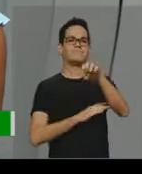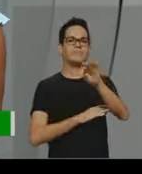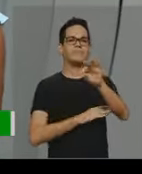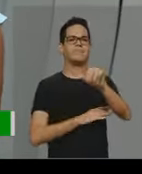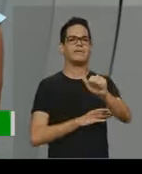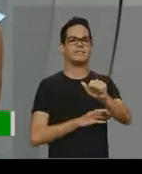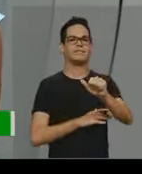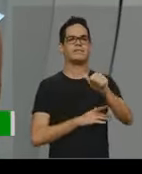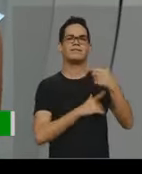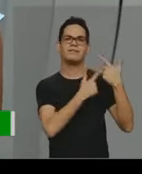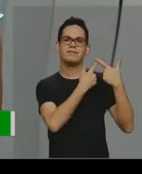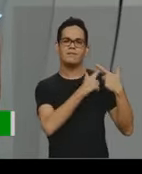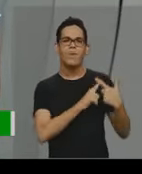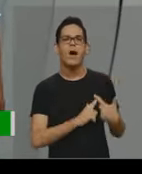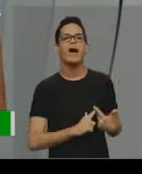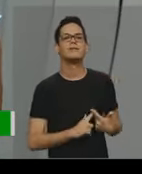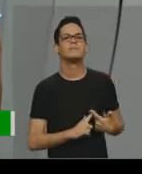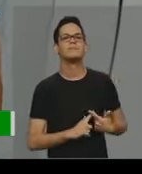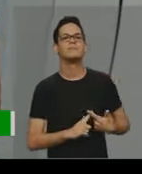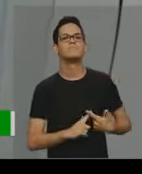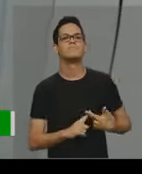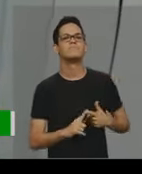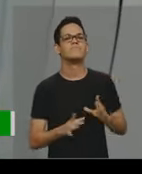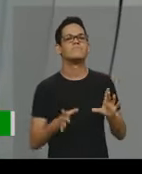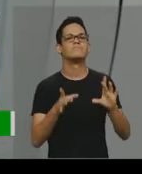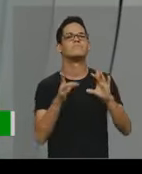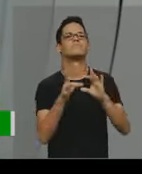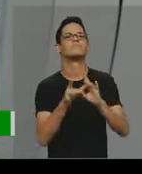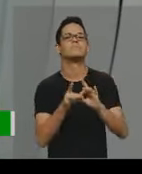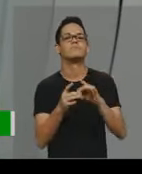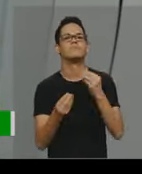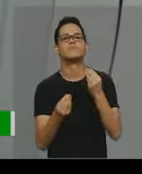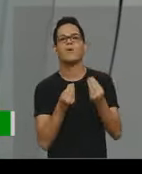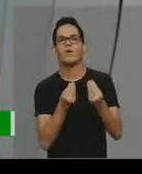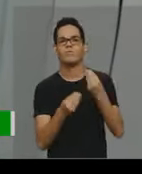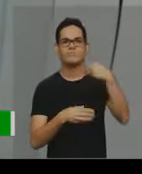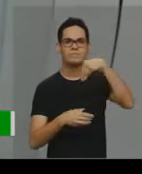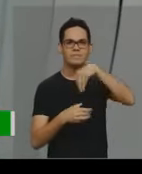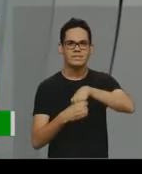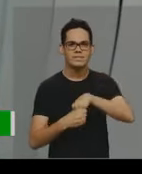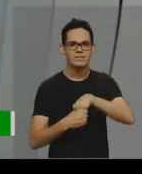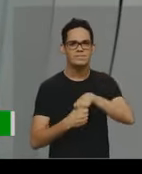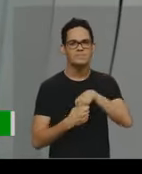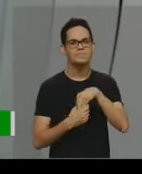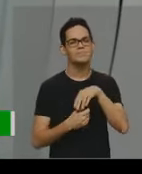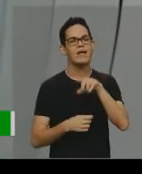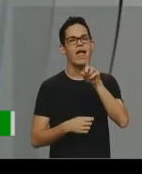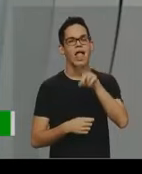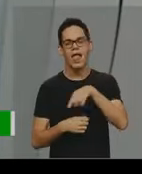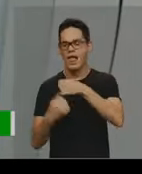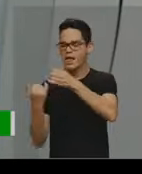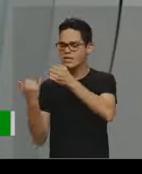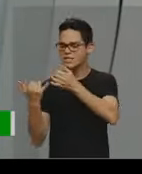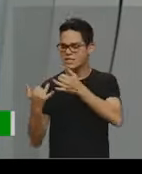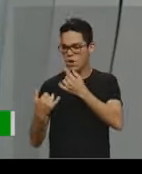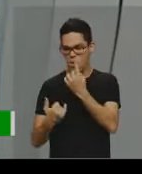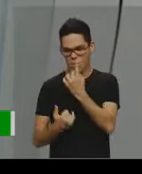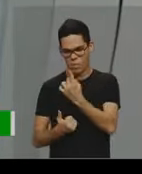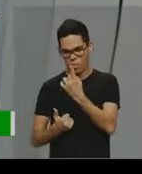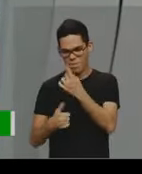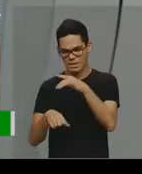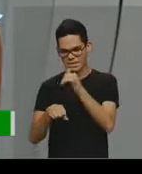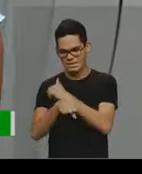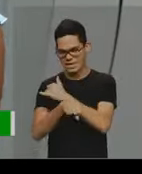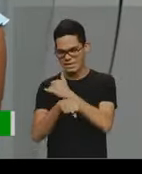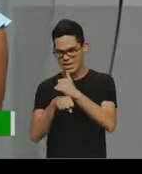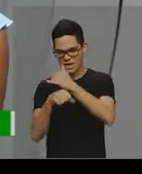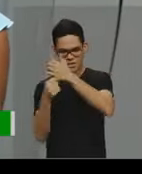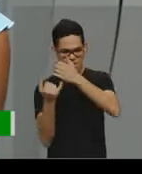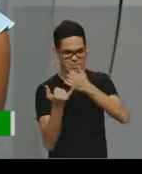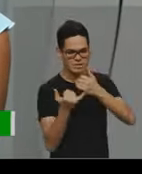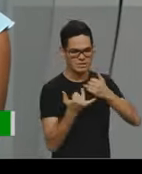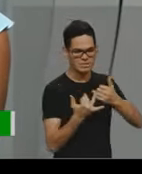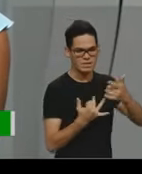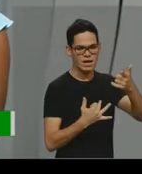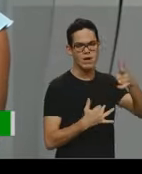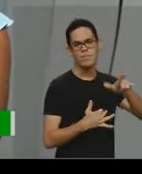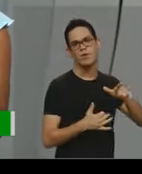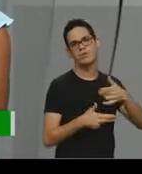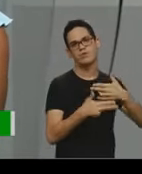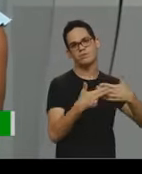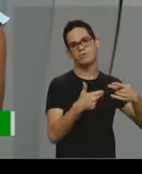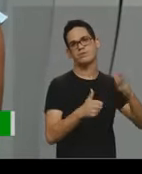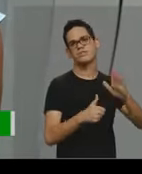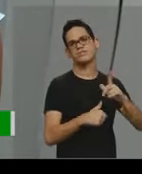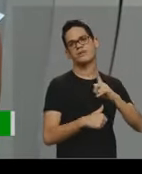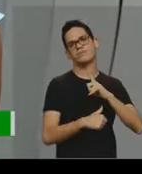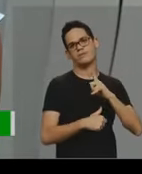para falar sobre como é fazer o poema, né, então, metalinguagem é justamente isso, quando você usa o